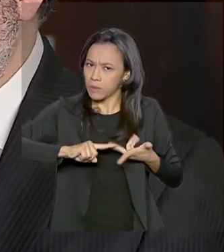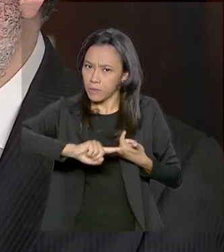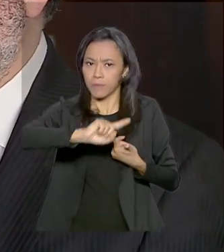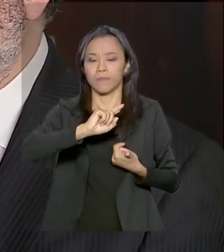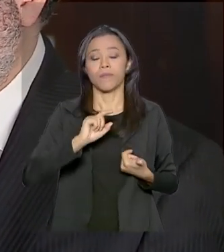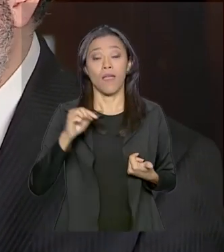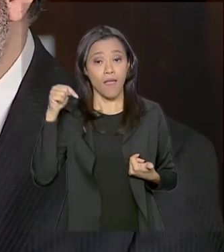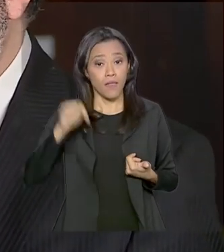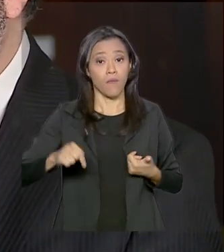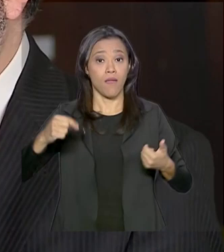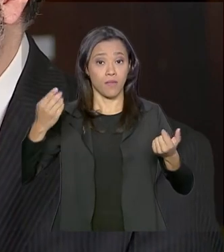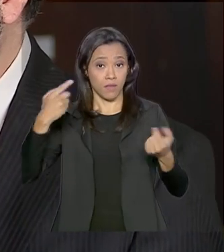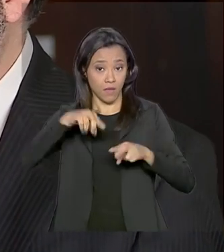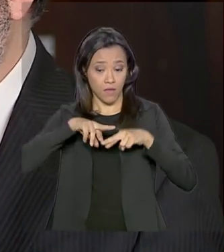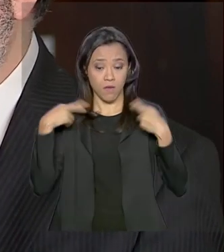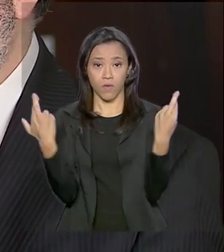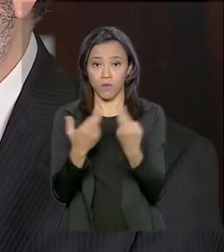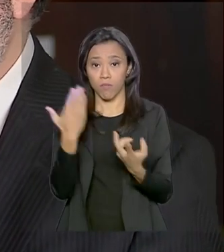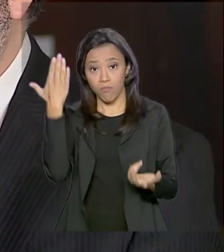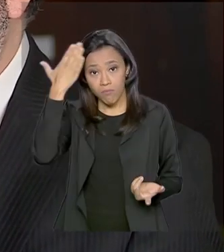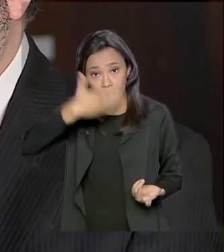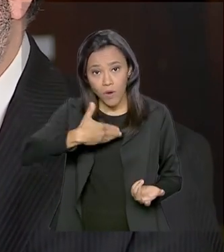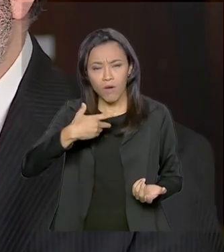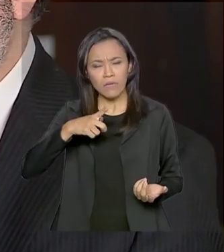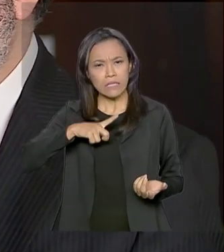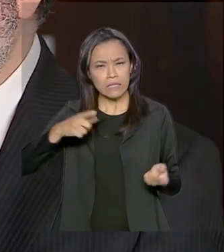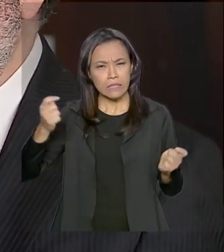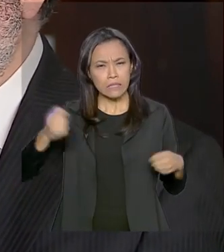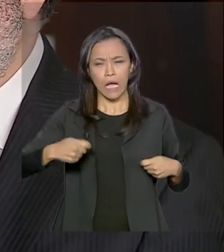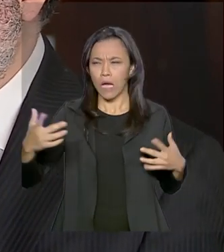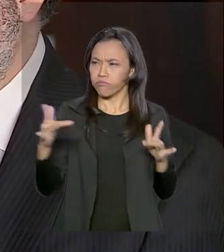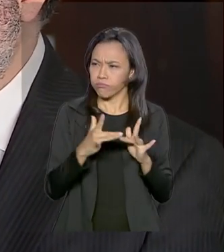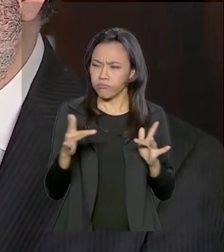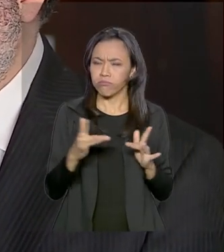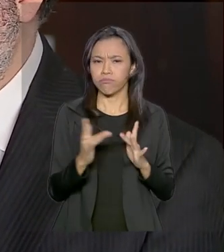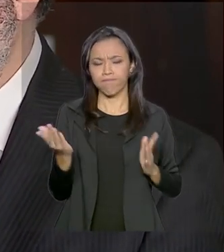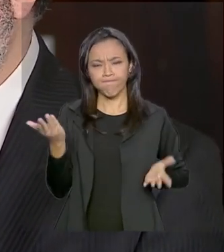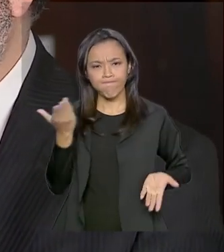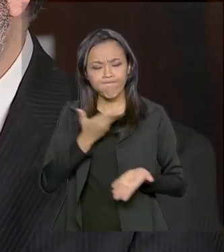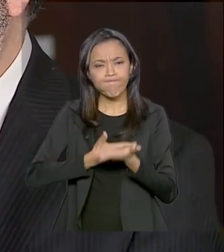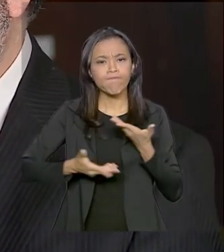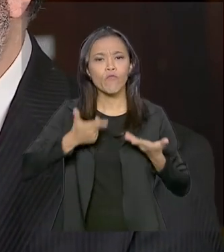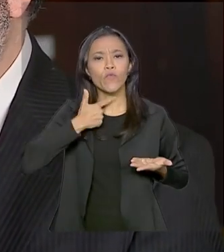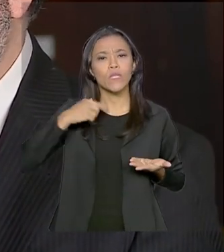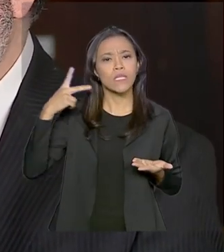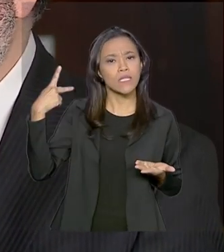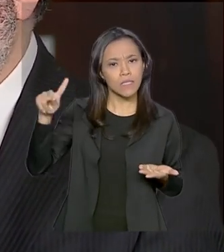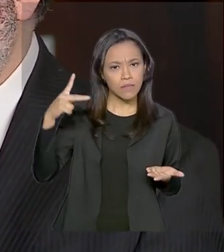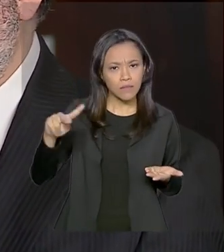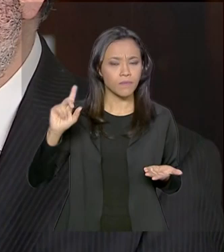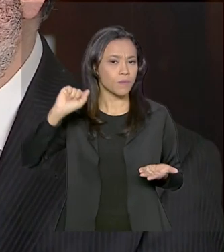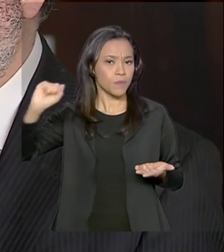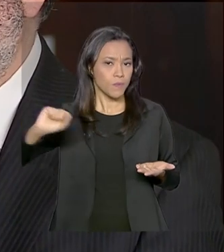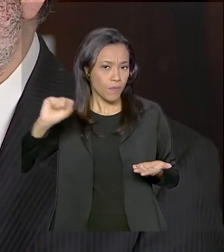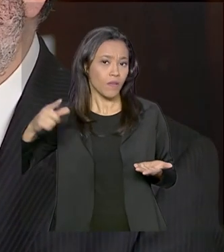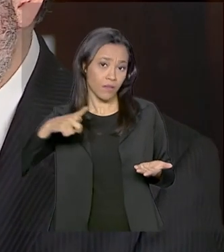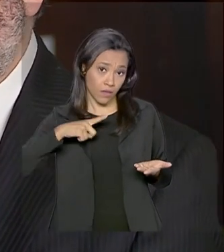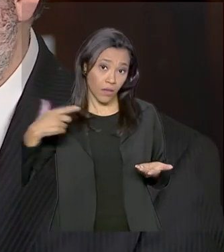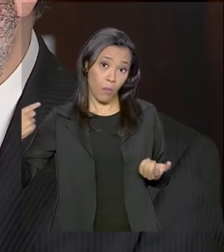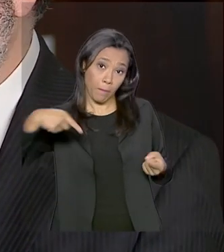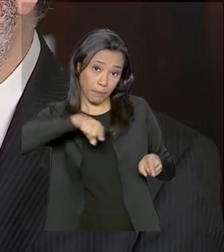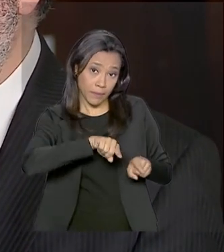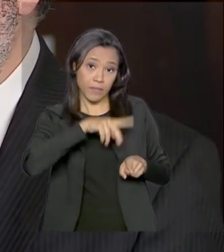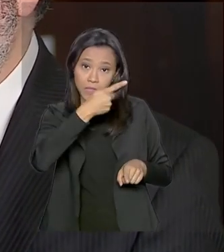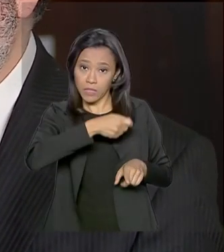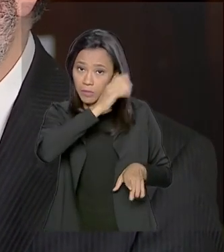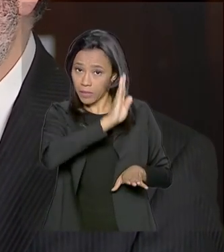essa reunião, ela mostra o enorme potencial dessa relação, enorme vontade dos Emirados Árabes de terem uma relação especial com o Brasil,